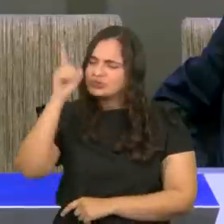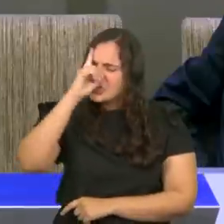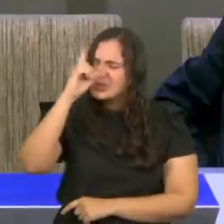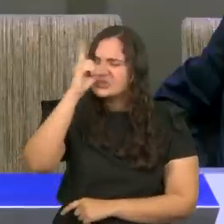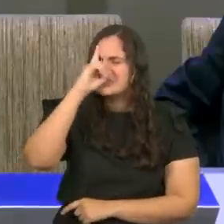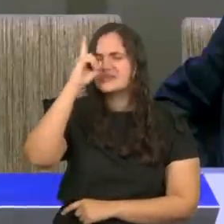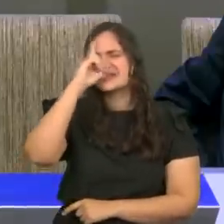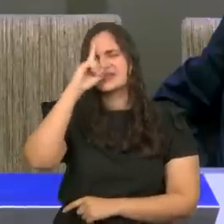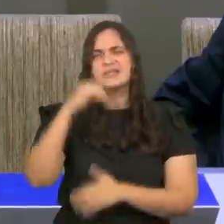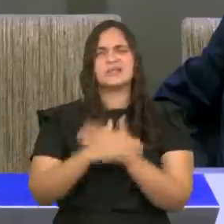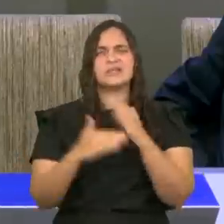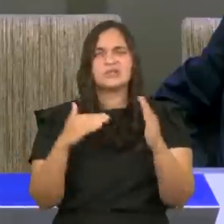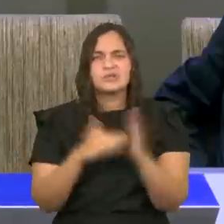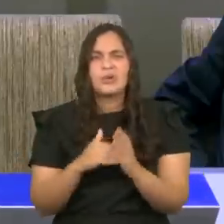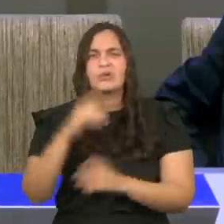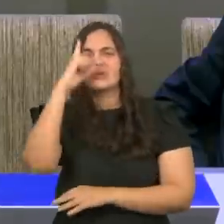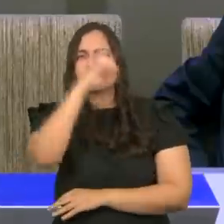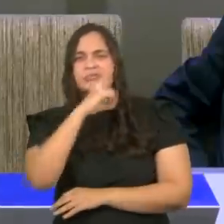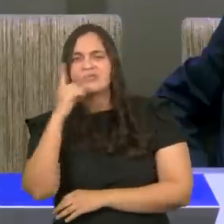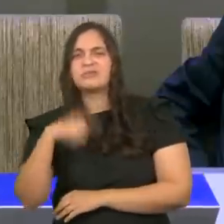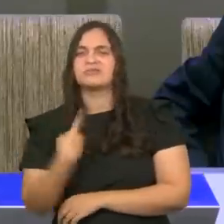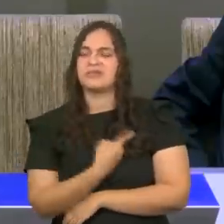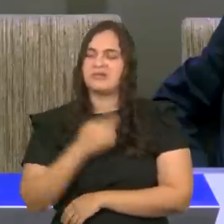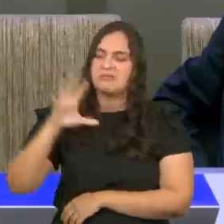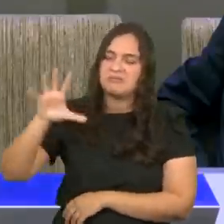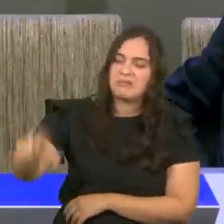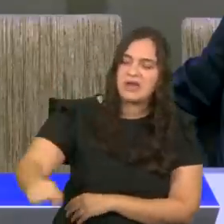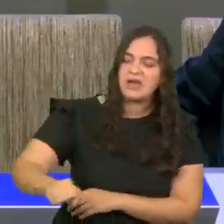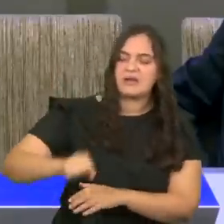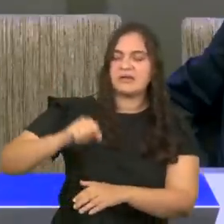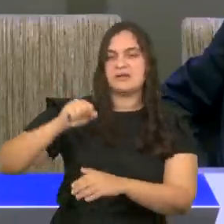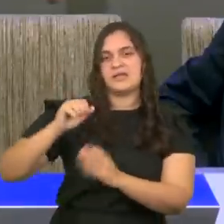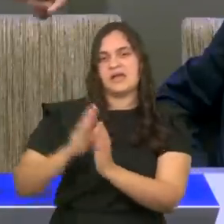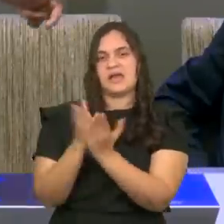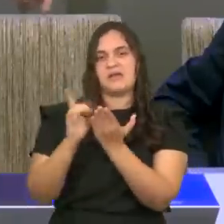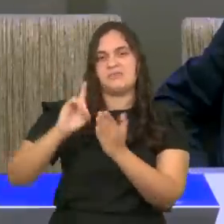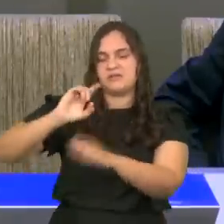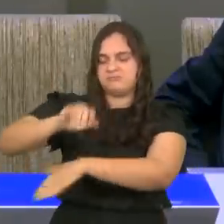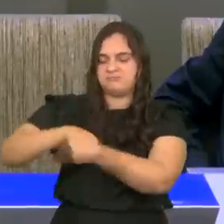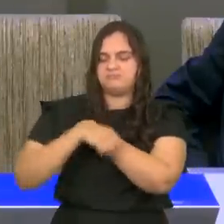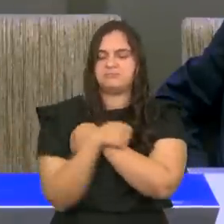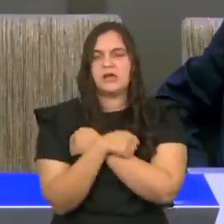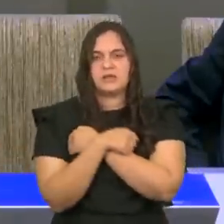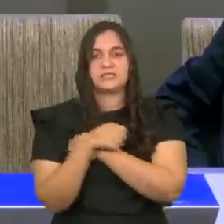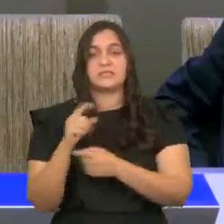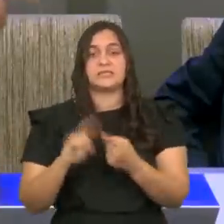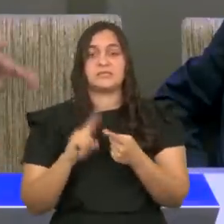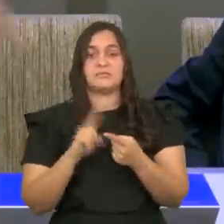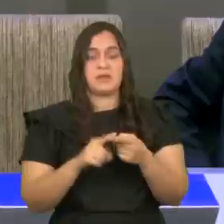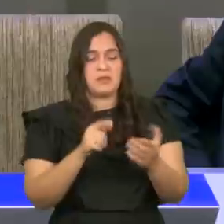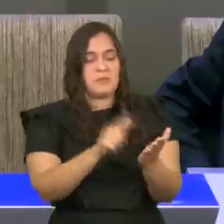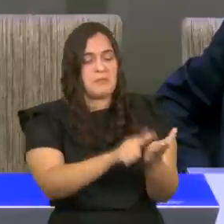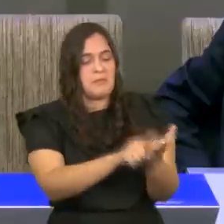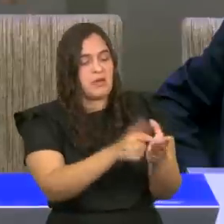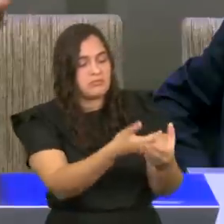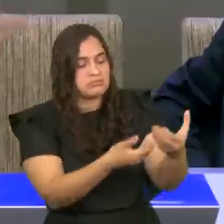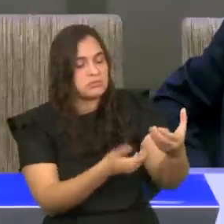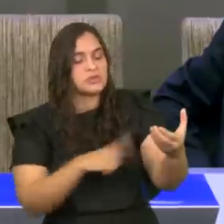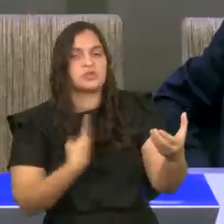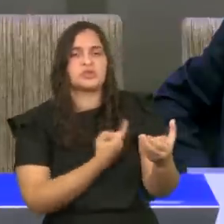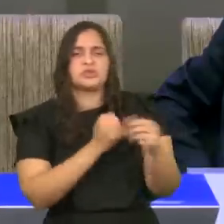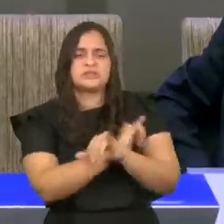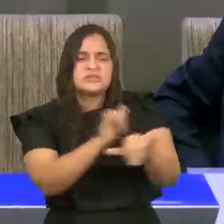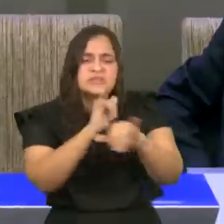Bíblia, debaixo de sol quente, a literatura, e dizer, Jesus, te ama, Jesus, te ama, Jesus, te ama,